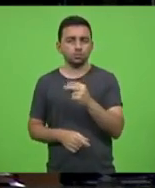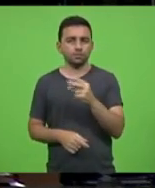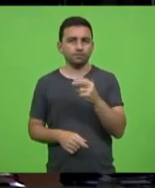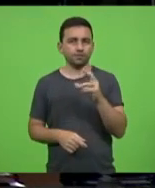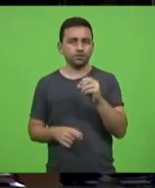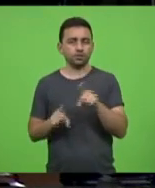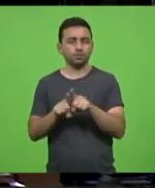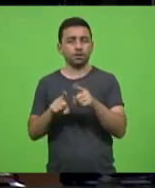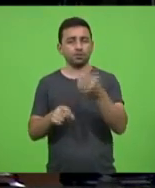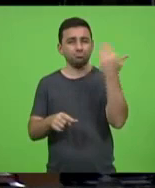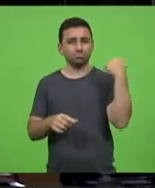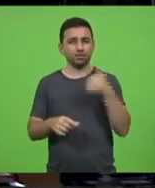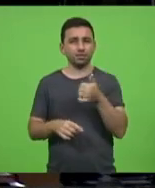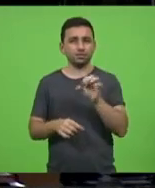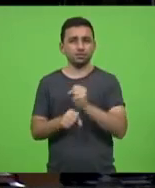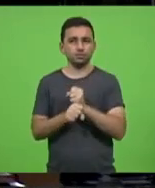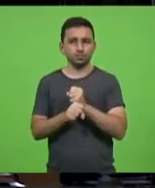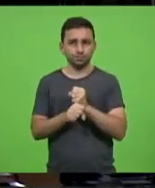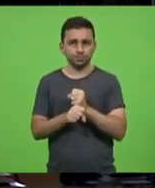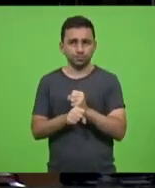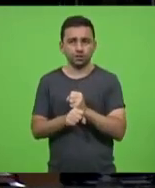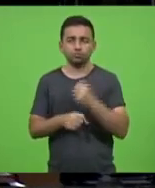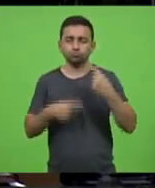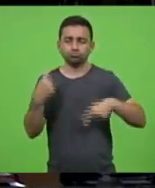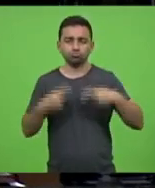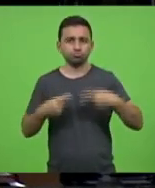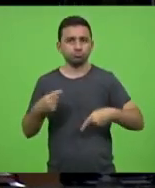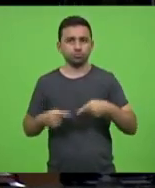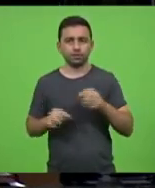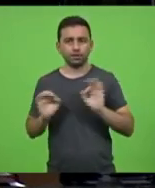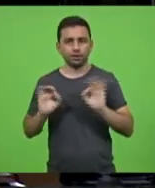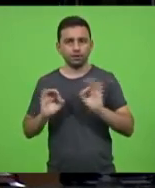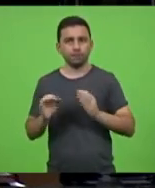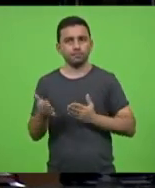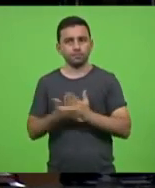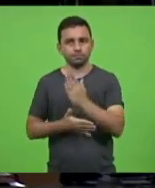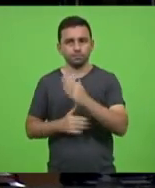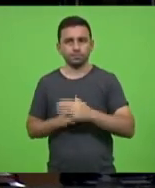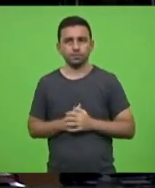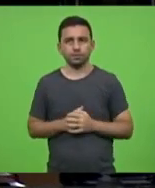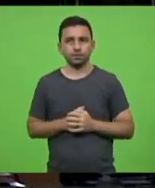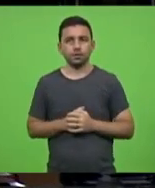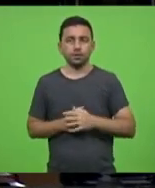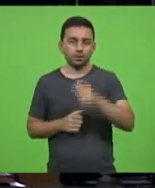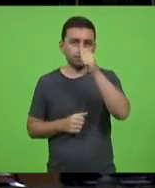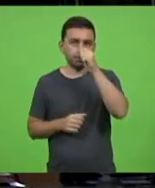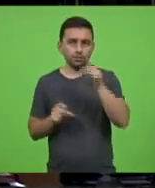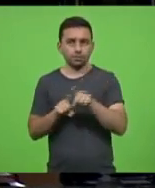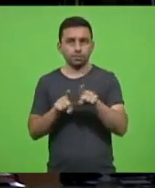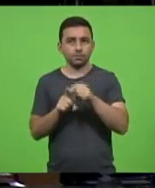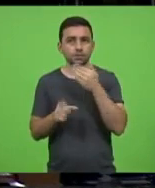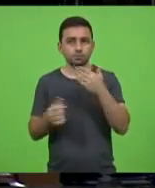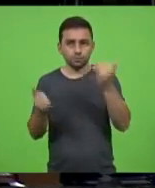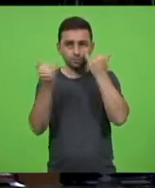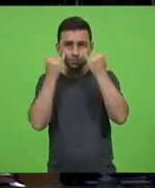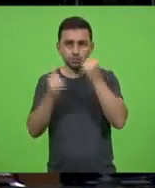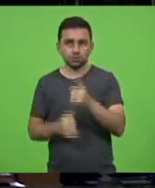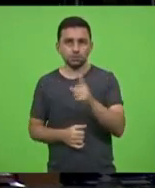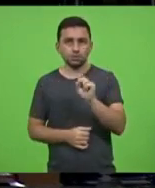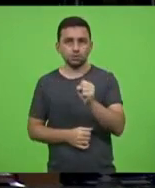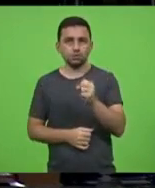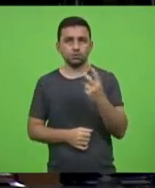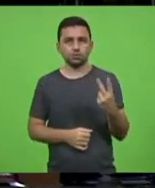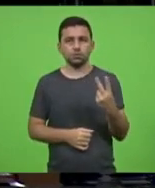anos anteriores em discussão não havendo em votação está aprovado deputado João Amin também faz o pedido de informação número 182